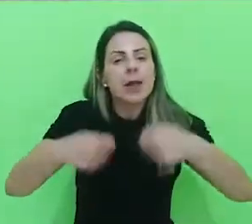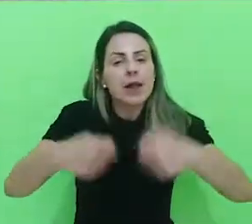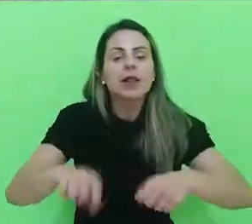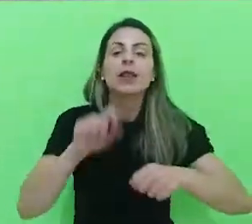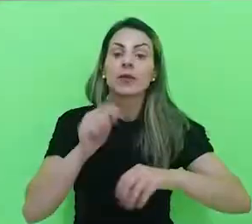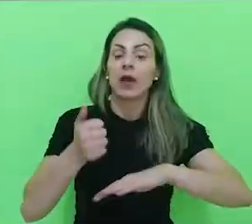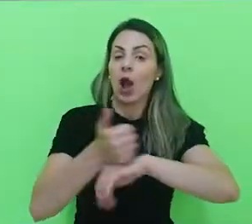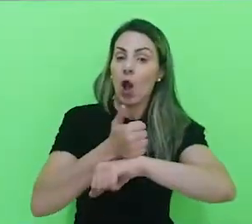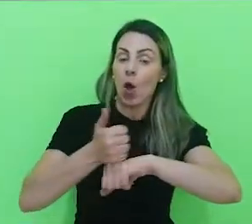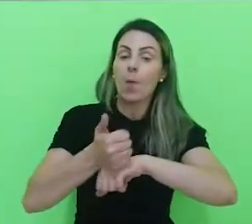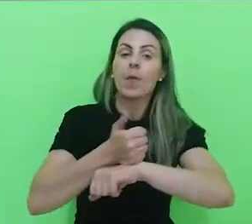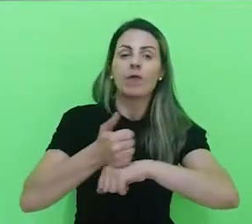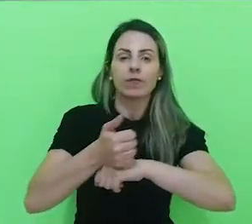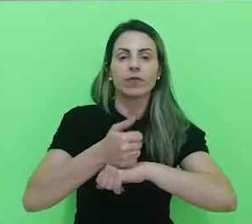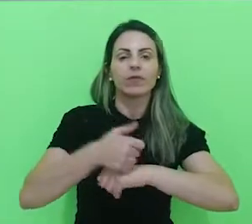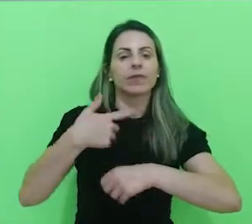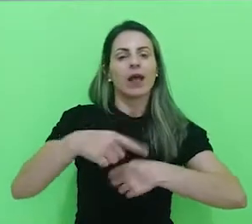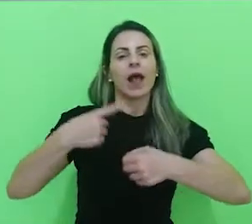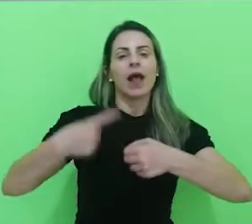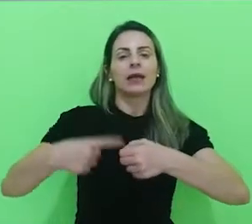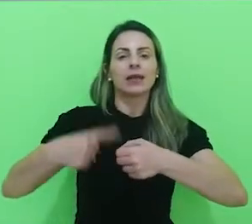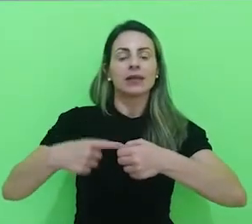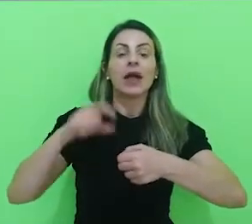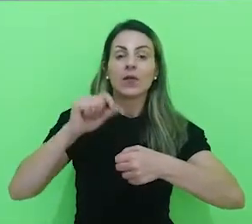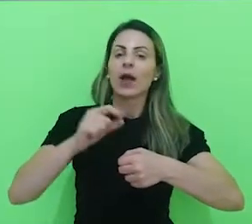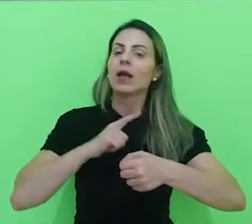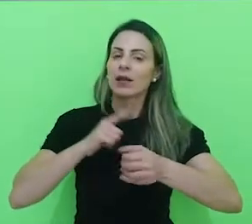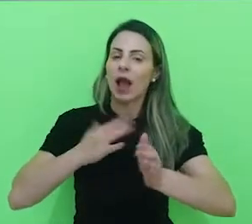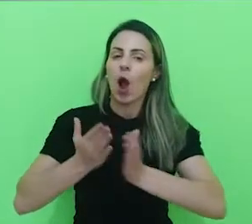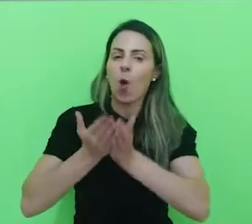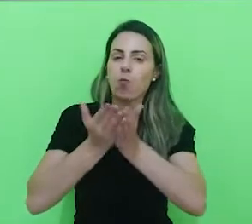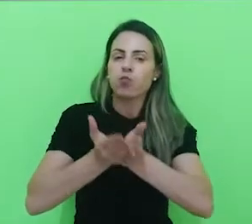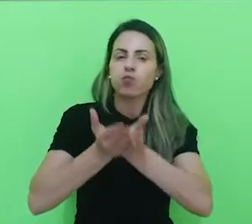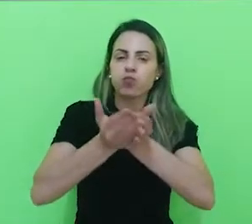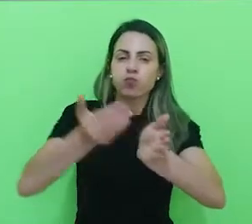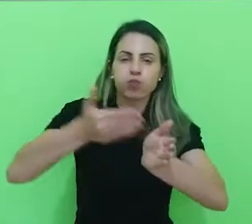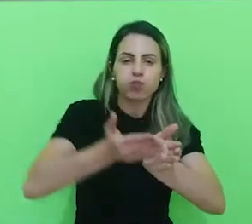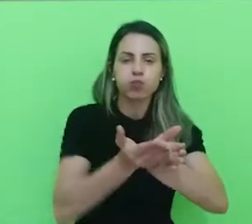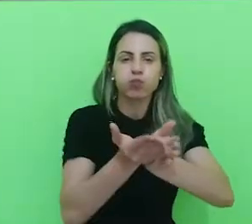profissional em uma cidade extremamente portuária, ligada ao porto.